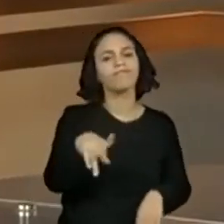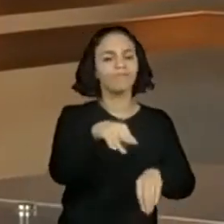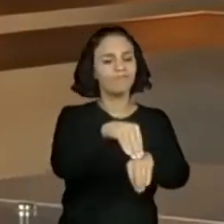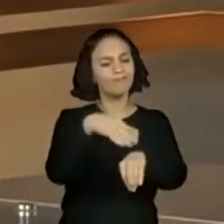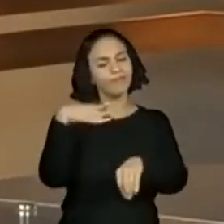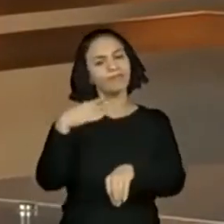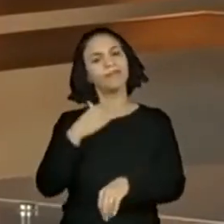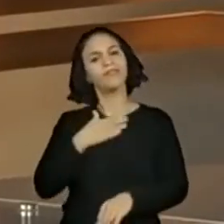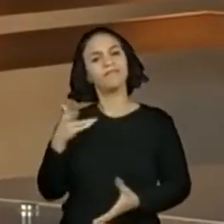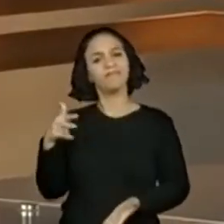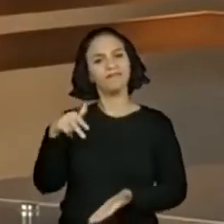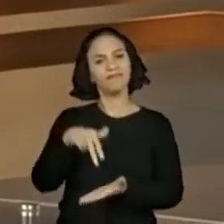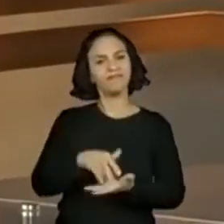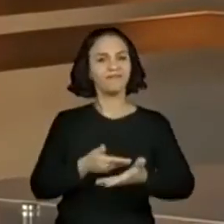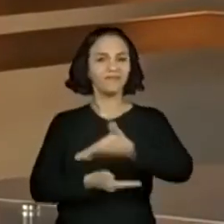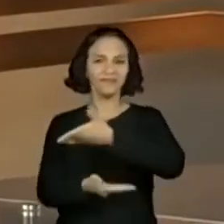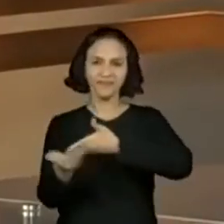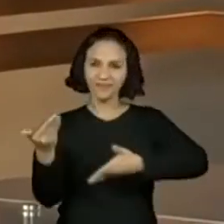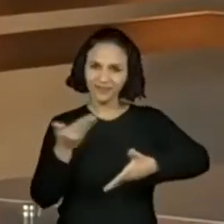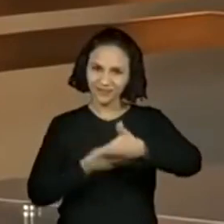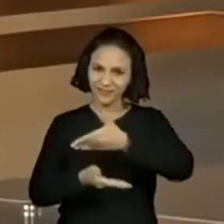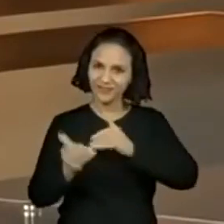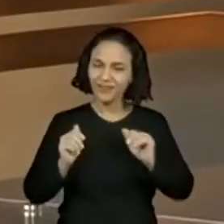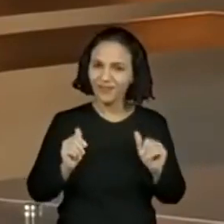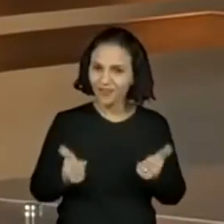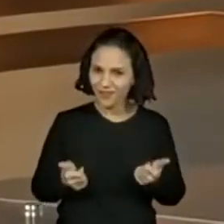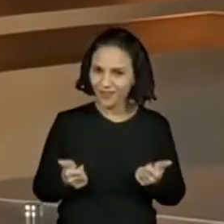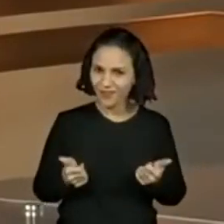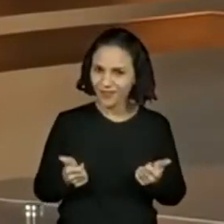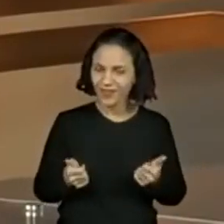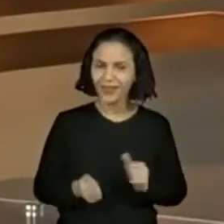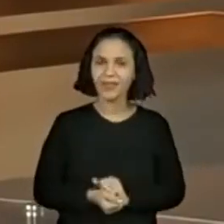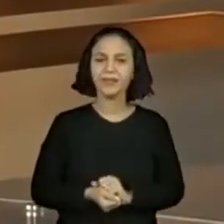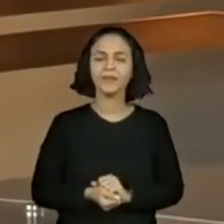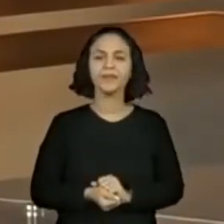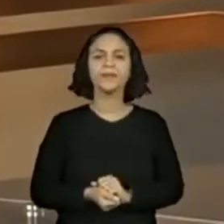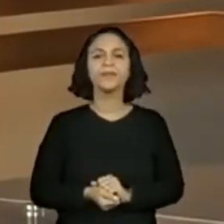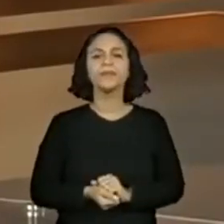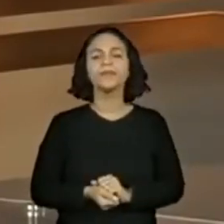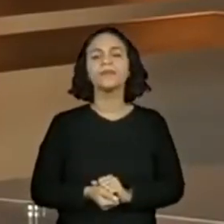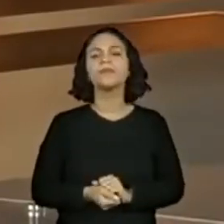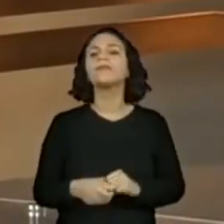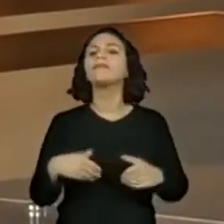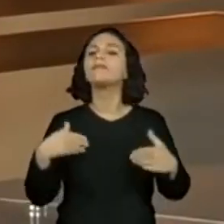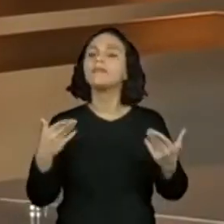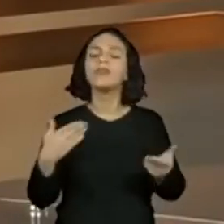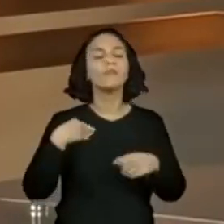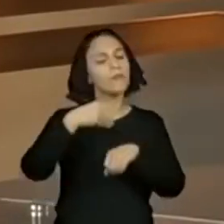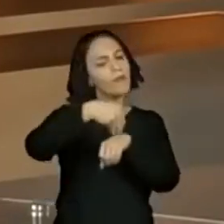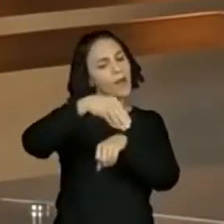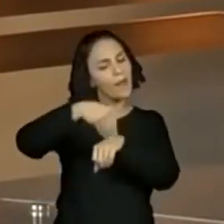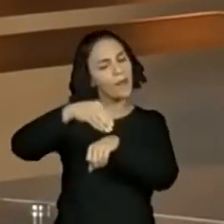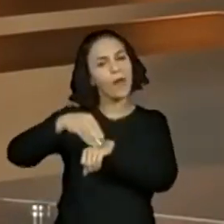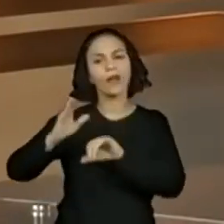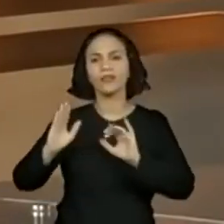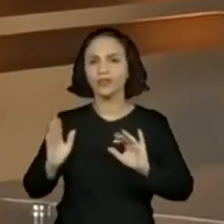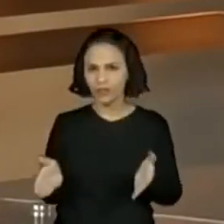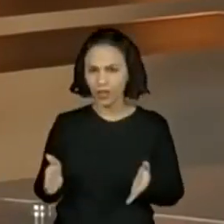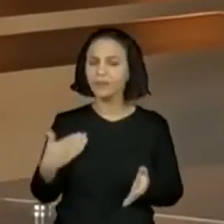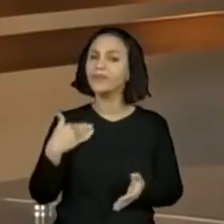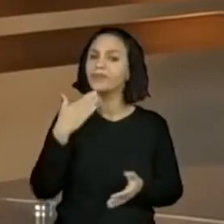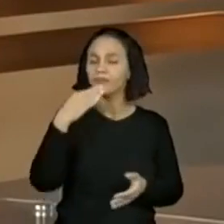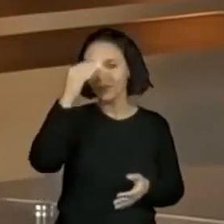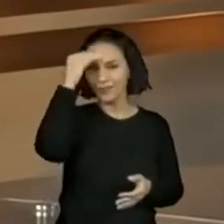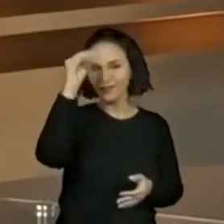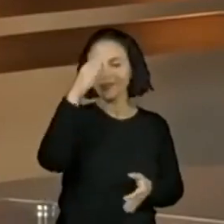aqui e a gente partilha tudo isso, todos esses ensinamentos, certo? Dados os nossos primeiros recados, vou pedir para o